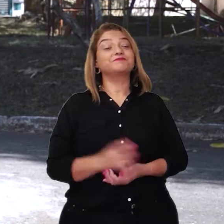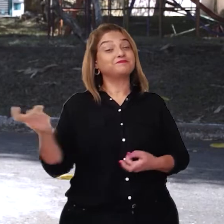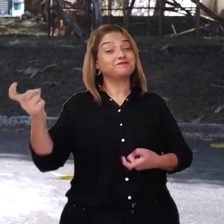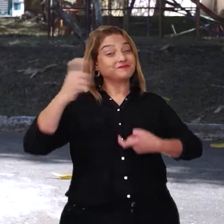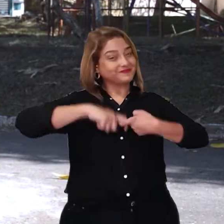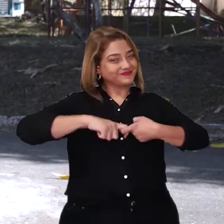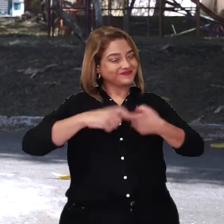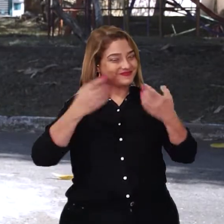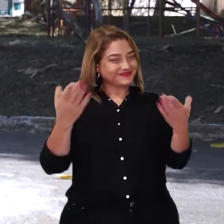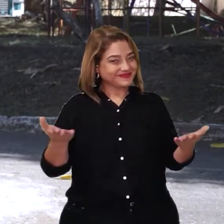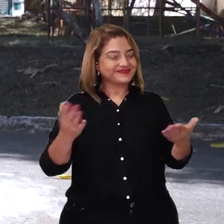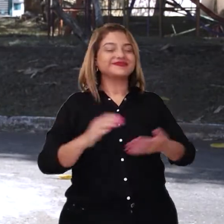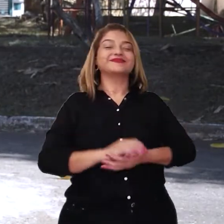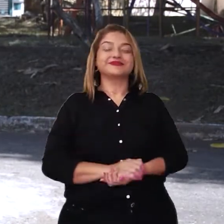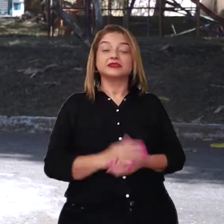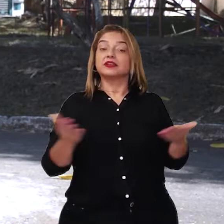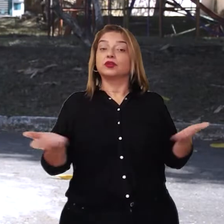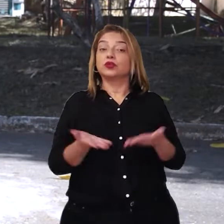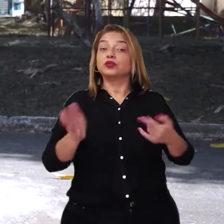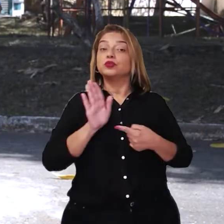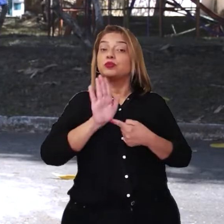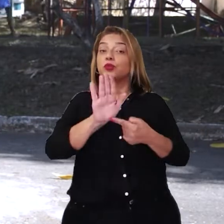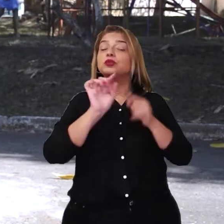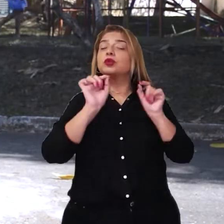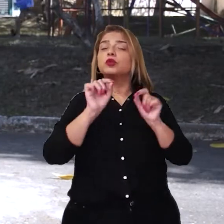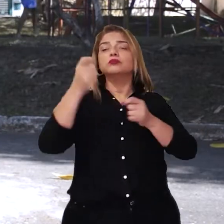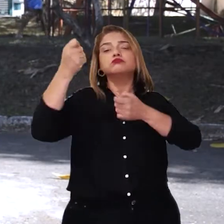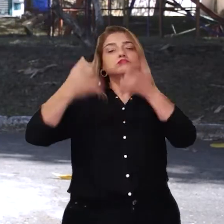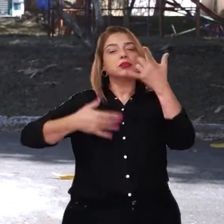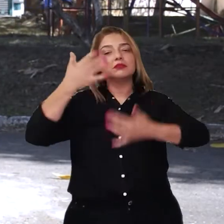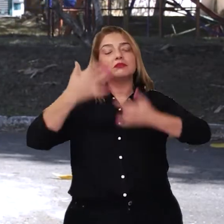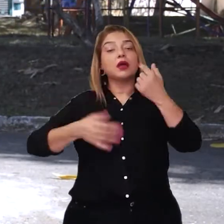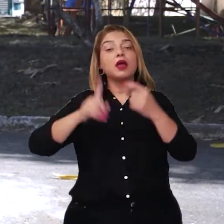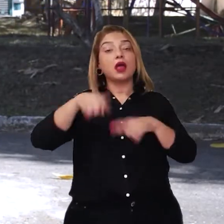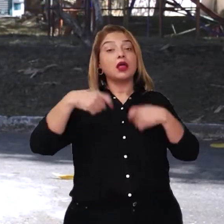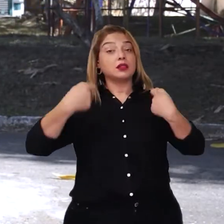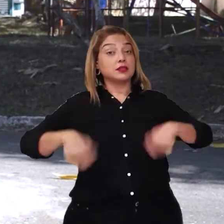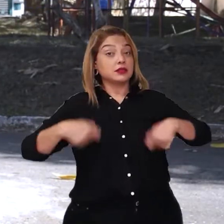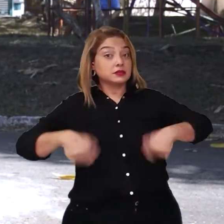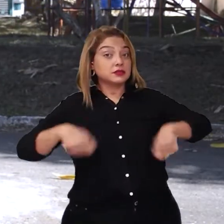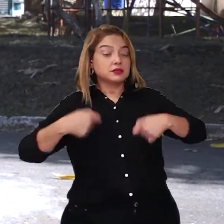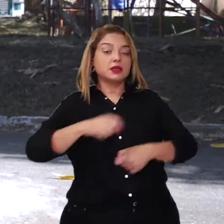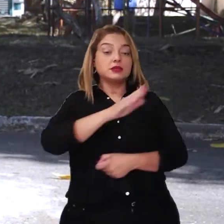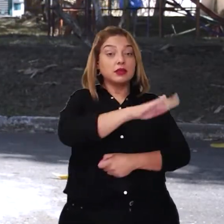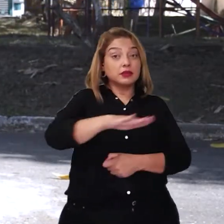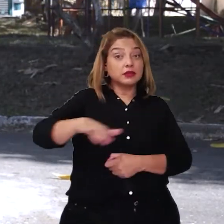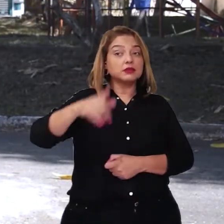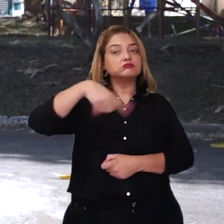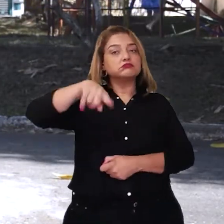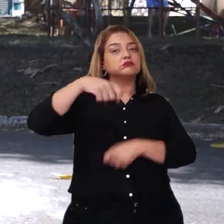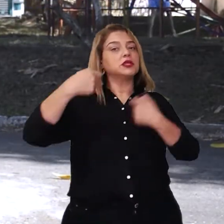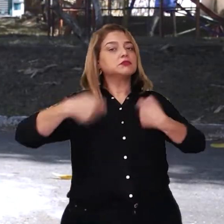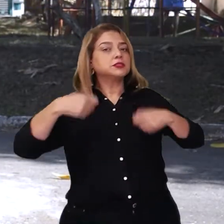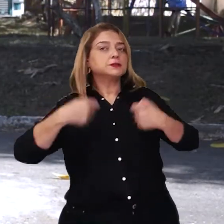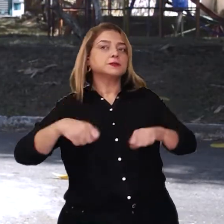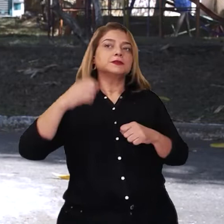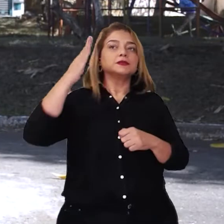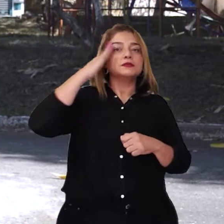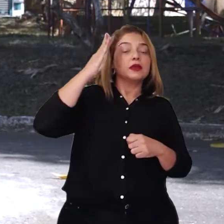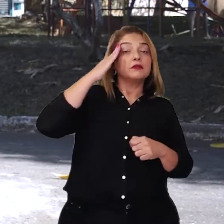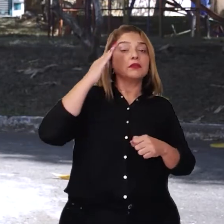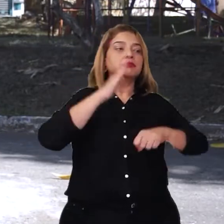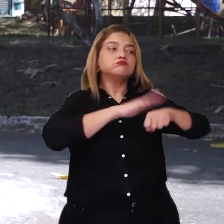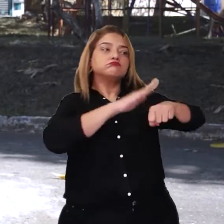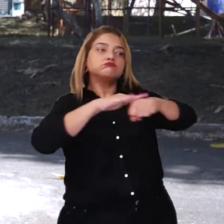Voltamos! Ó, e no programa de hoje, estamos falando sobre a necessidade das crianças participarem de situações em que